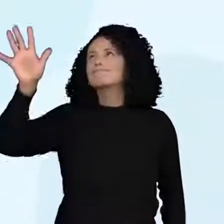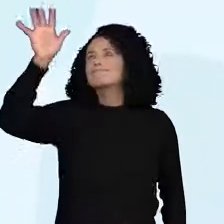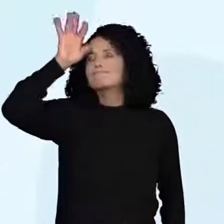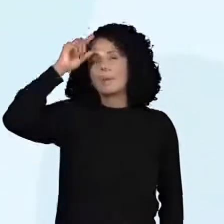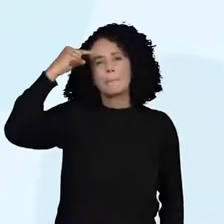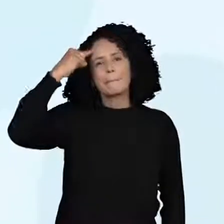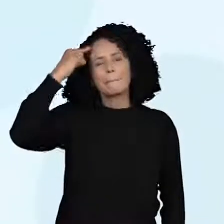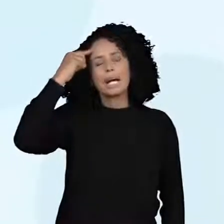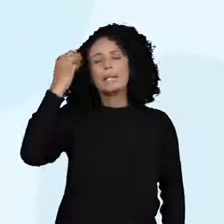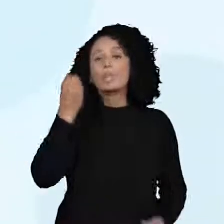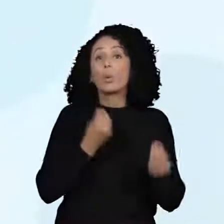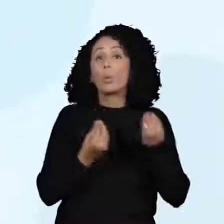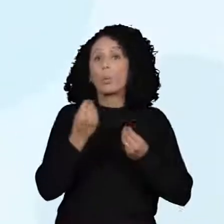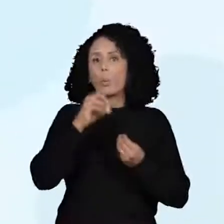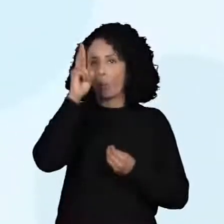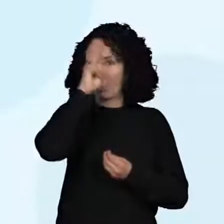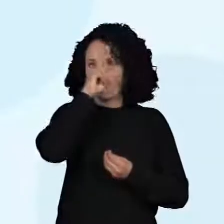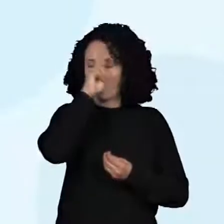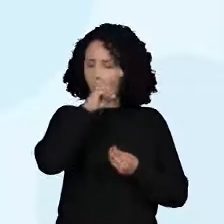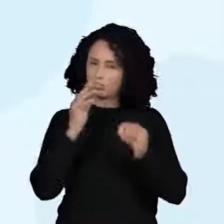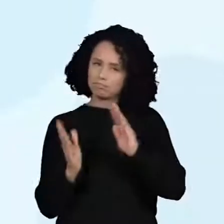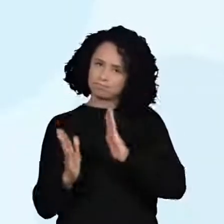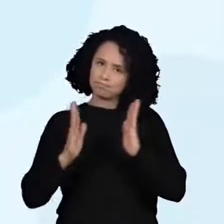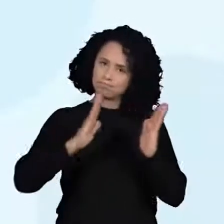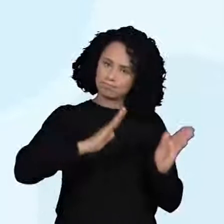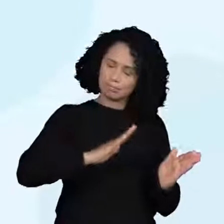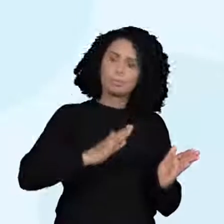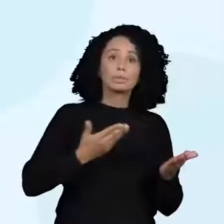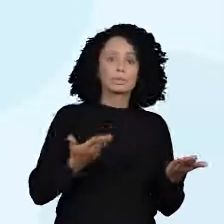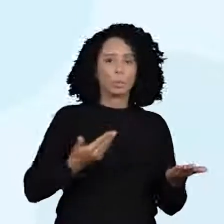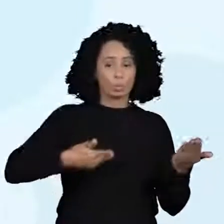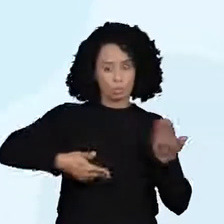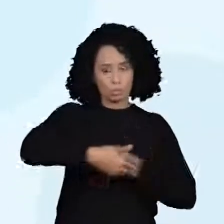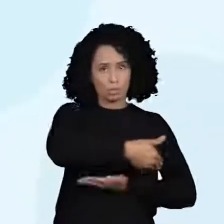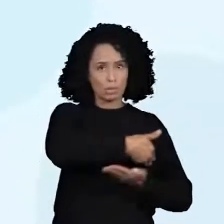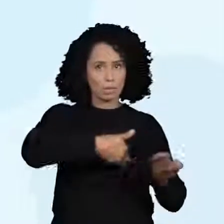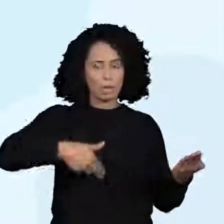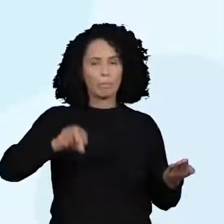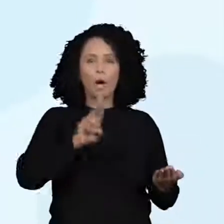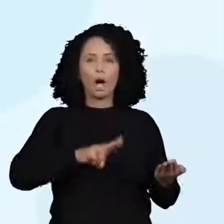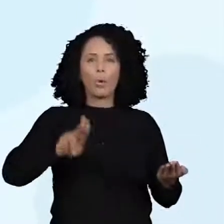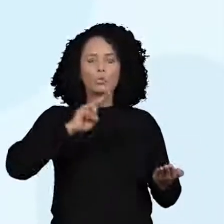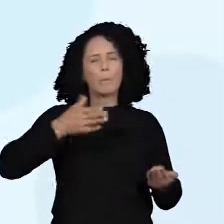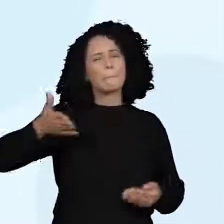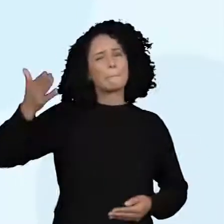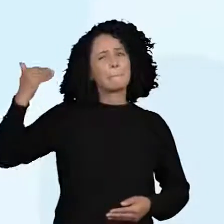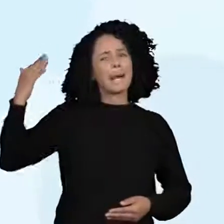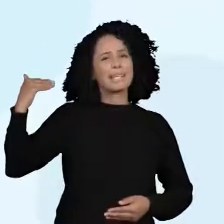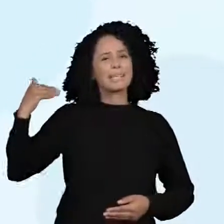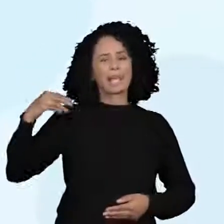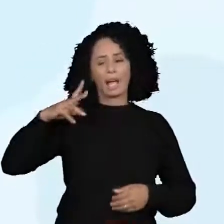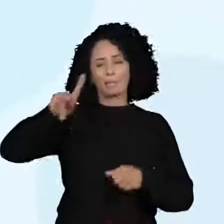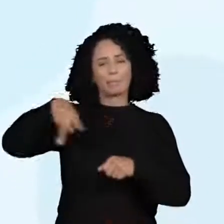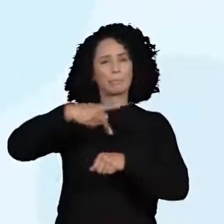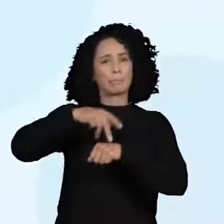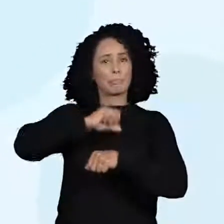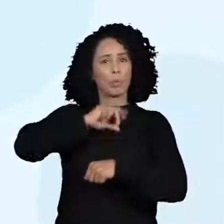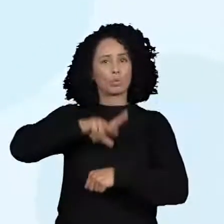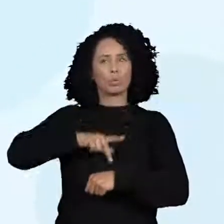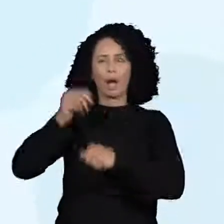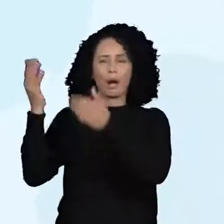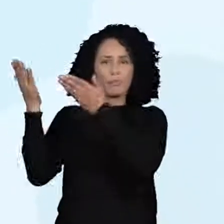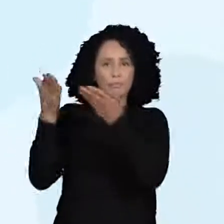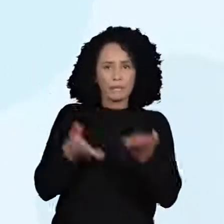professor. O escambo foi utilizado durante os primórdios da colonização. Ou seja, no início da